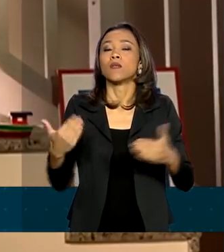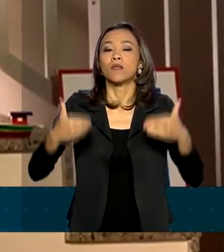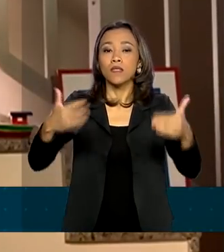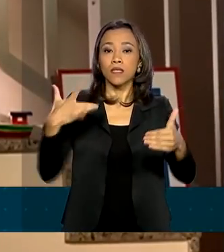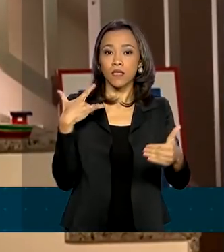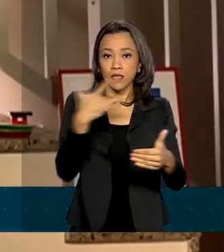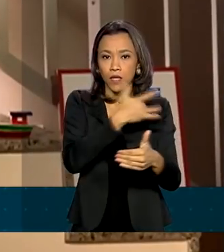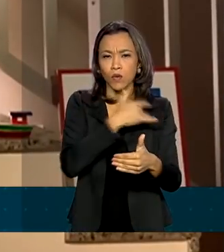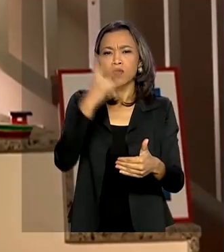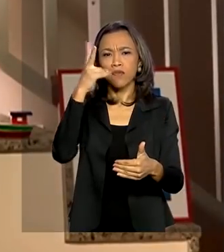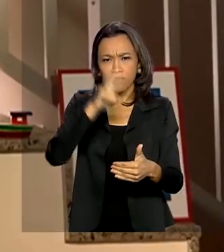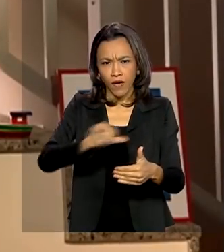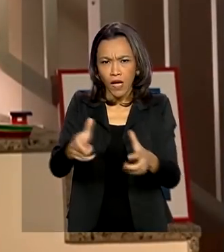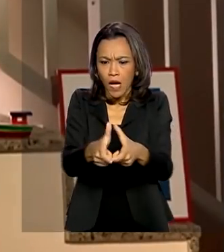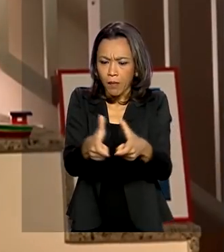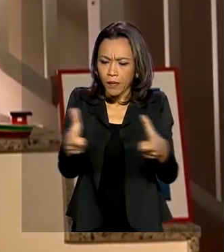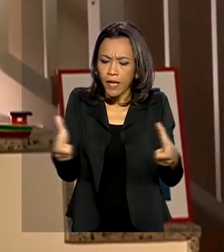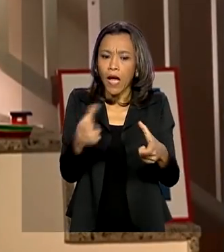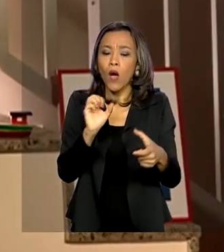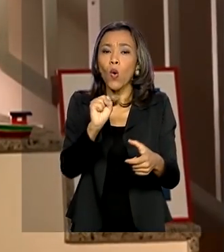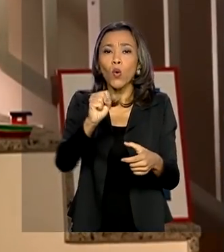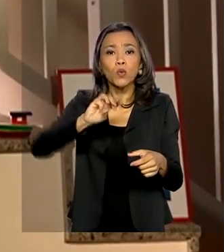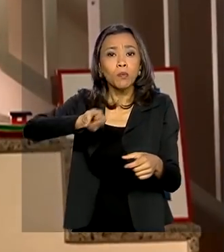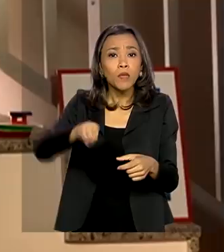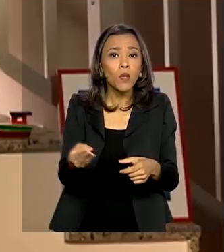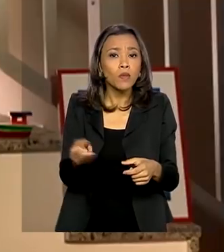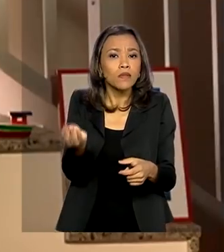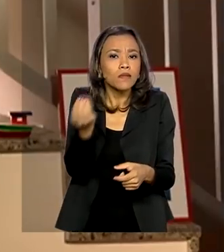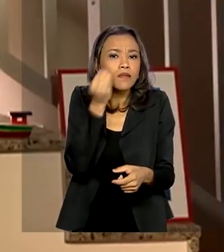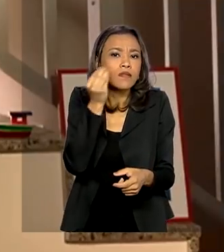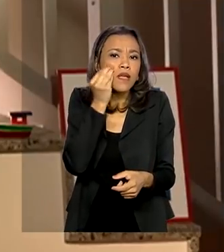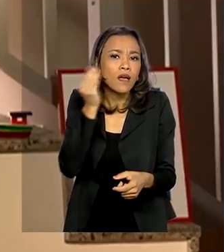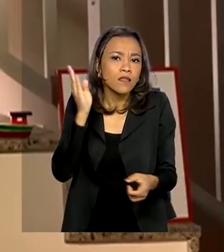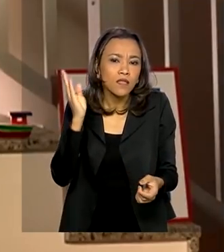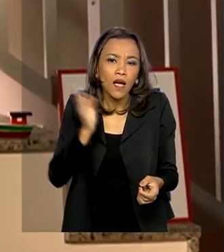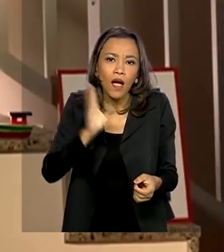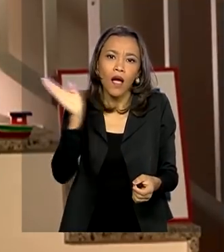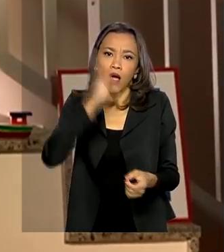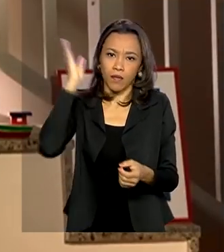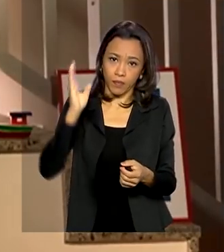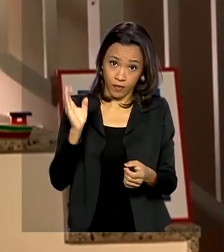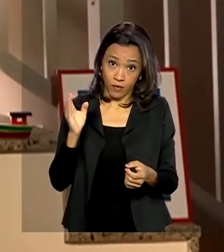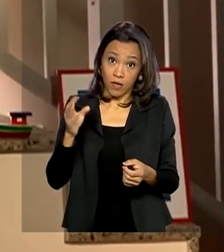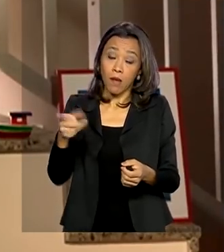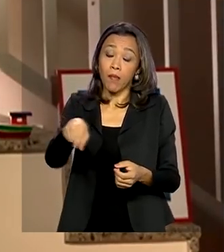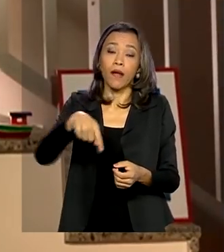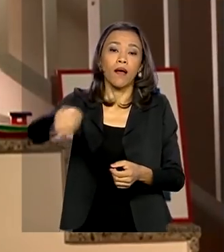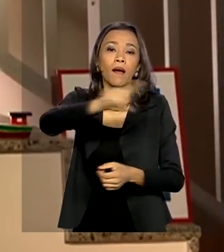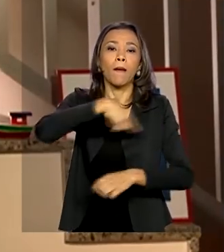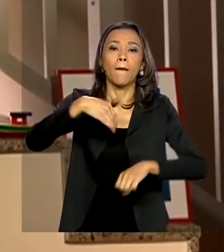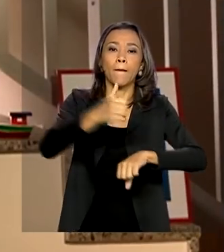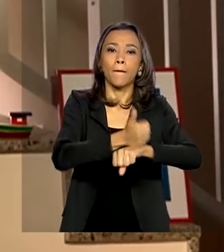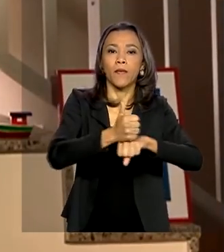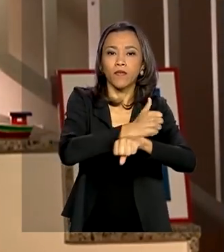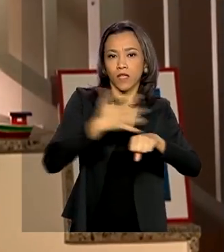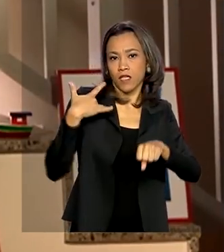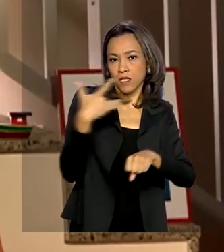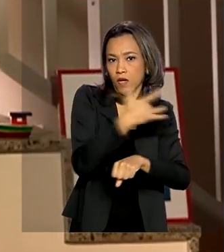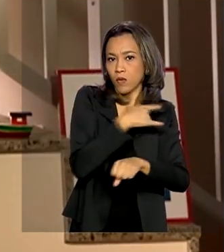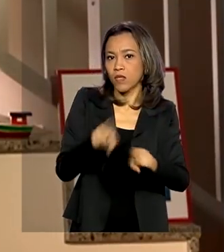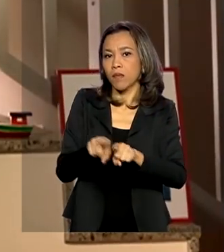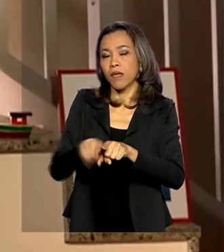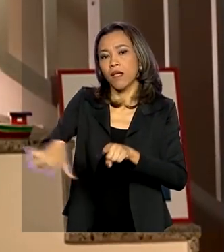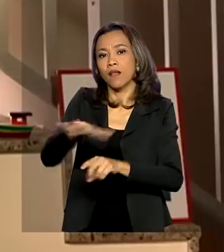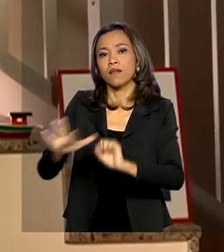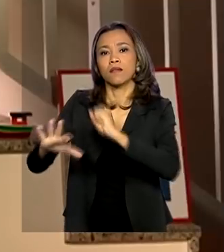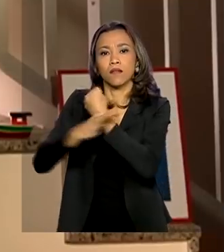ampliar em 8 milhões o número de testes rápidos para profissionais de saúde e segurança já nos próximos